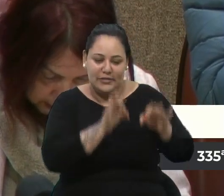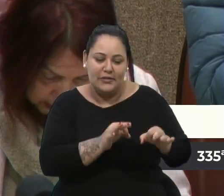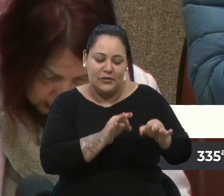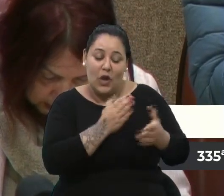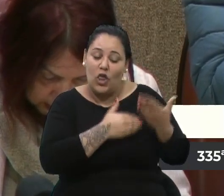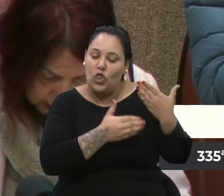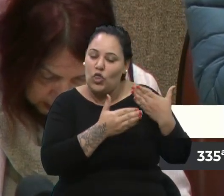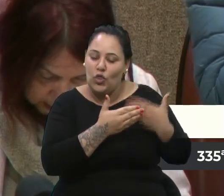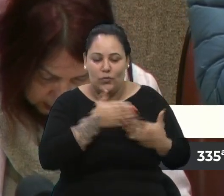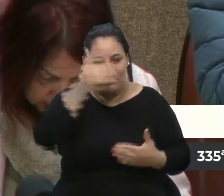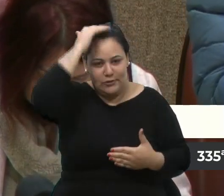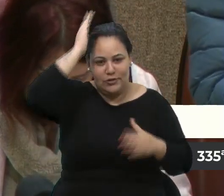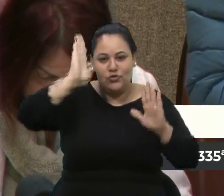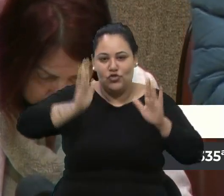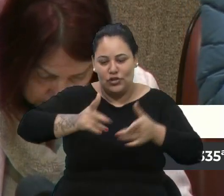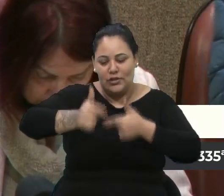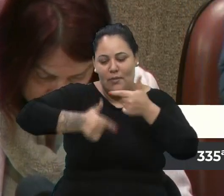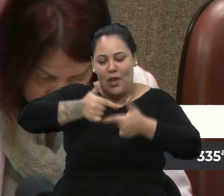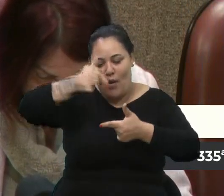Alceu já fez por Caxias.